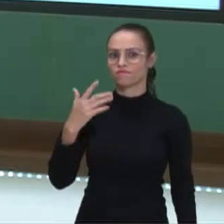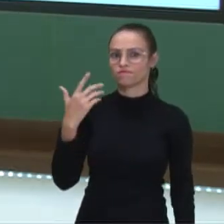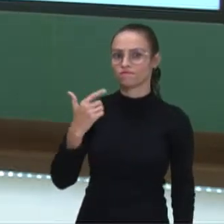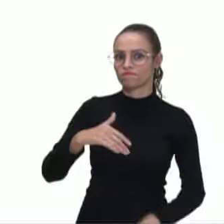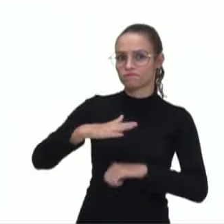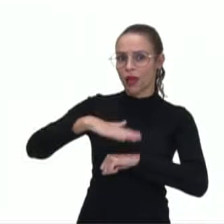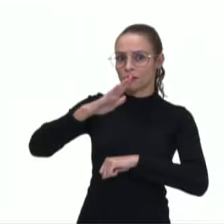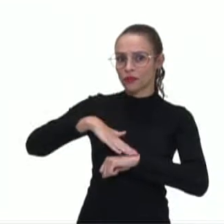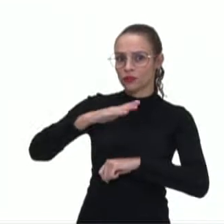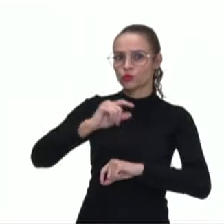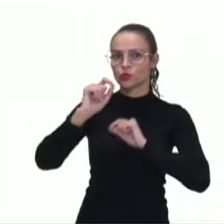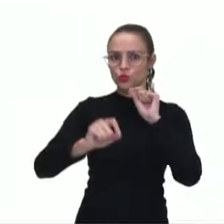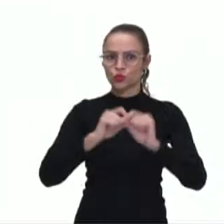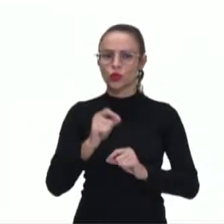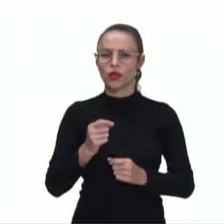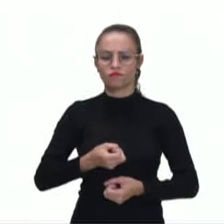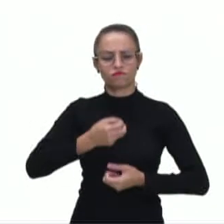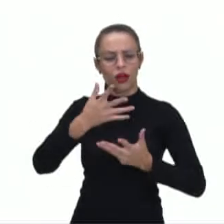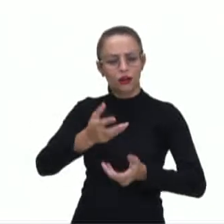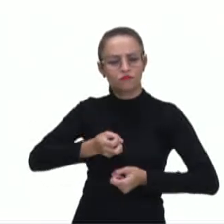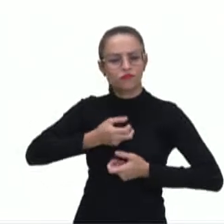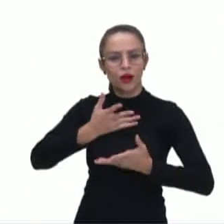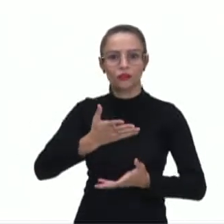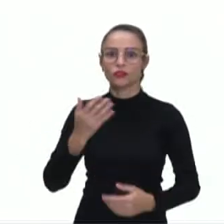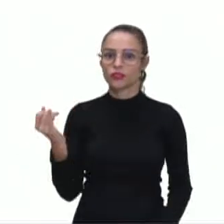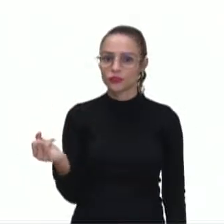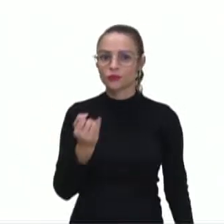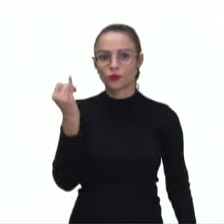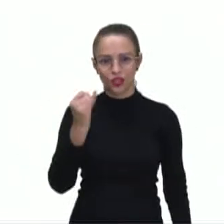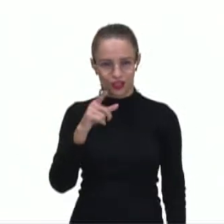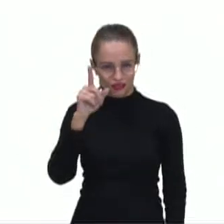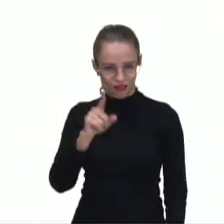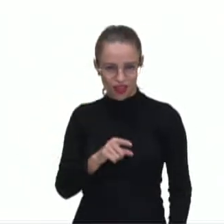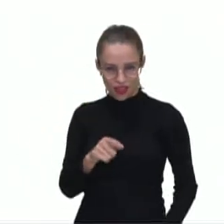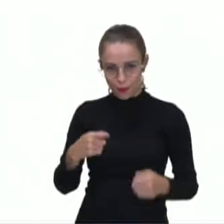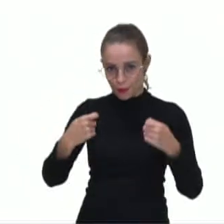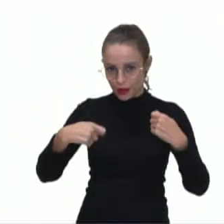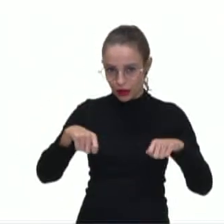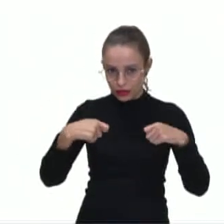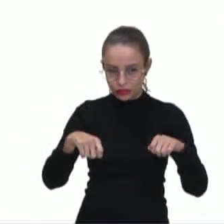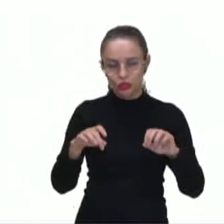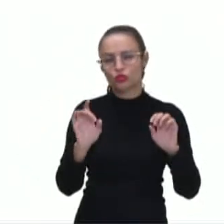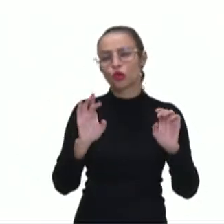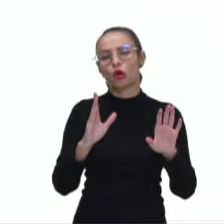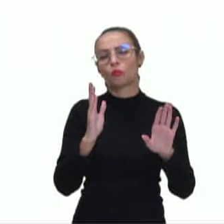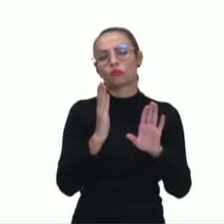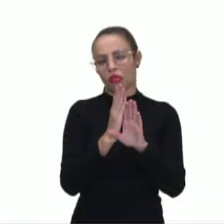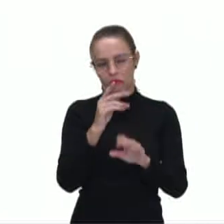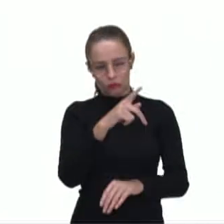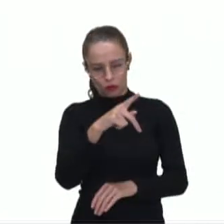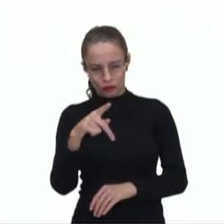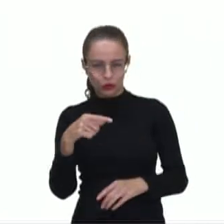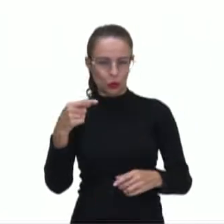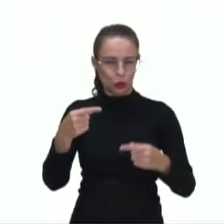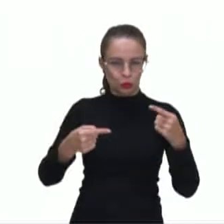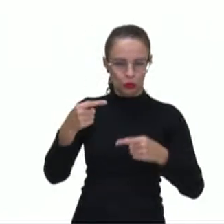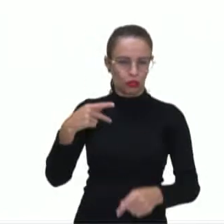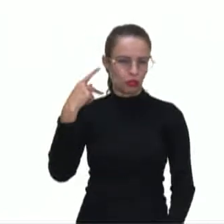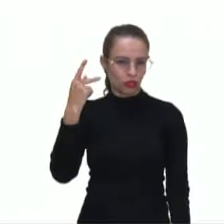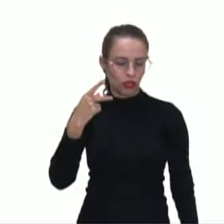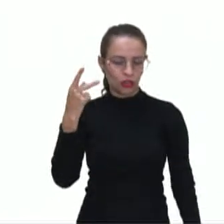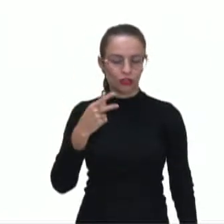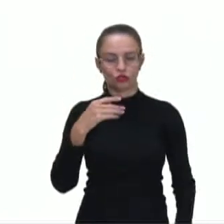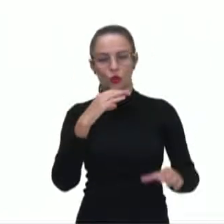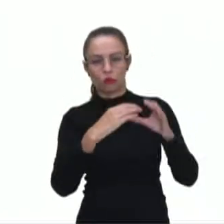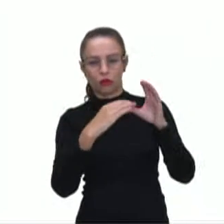oral, saber se expressar em público deixou de ser uma habilidade necessária apenas para professores e políticos, comunicadores